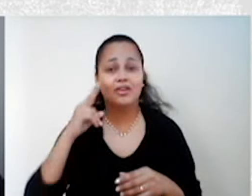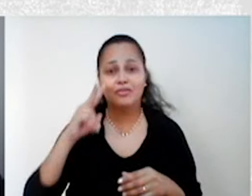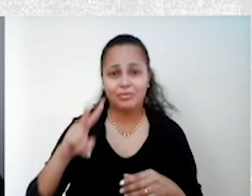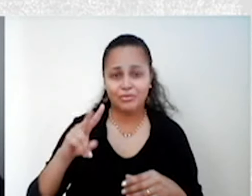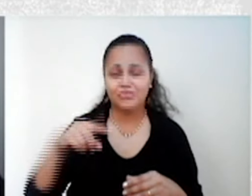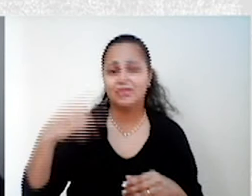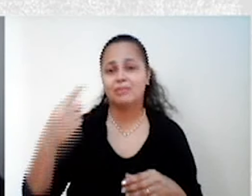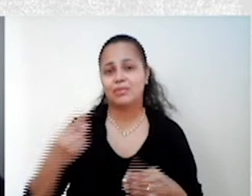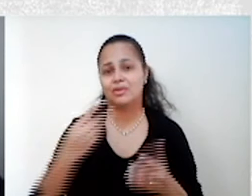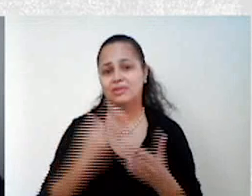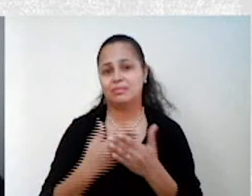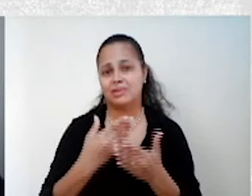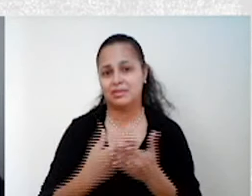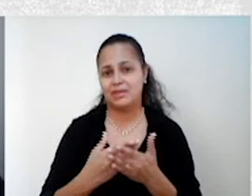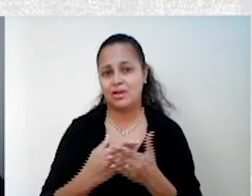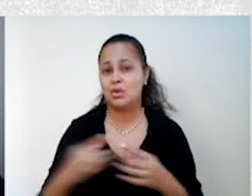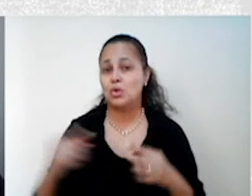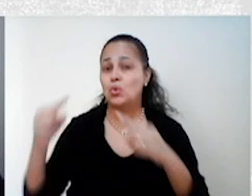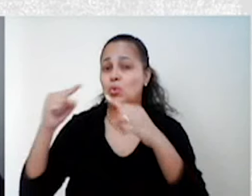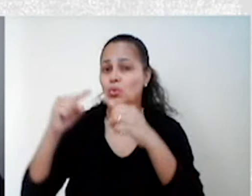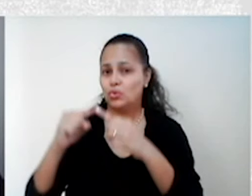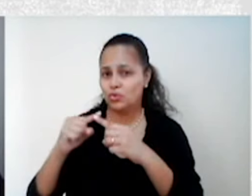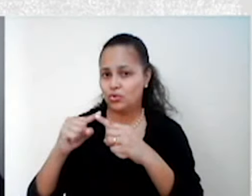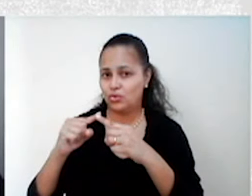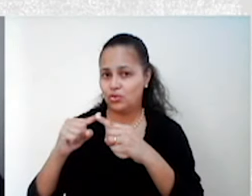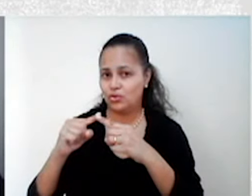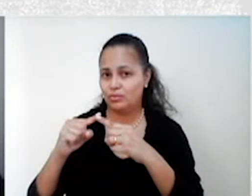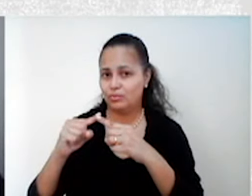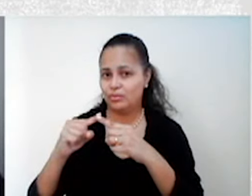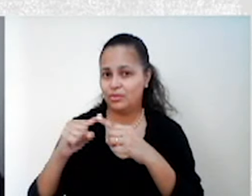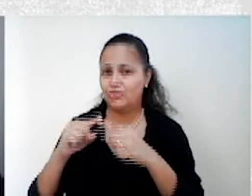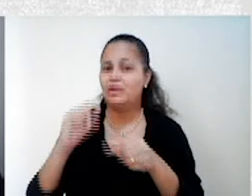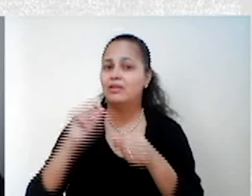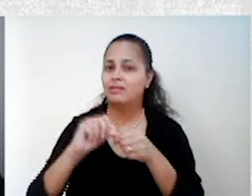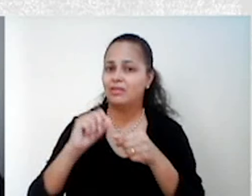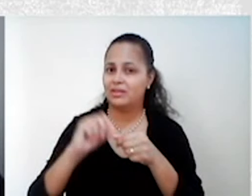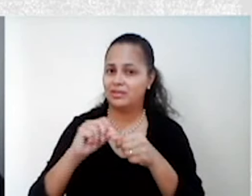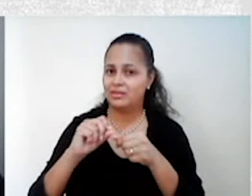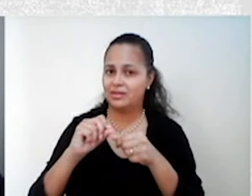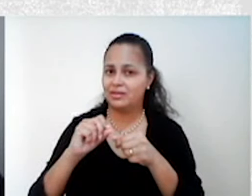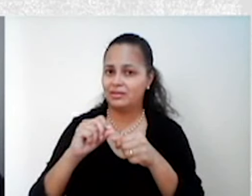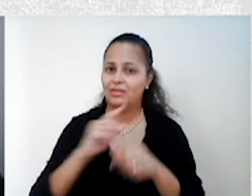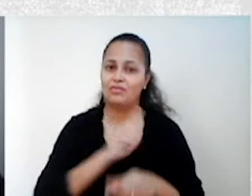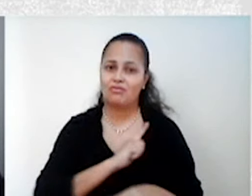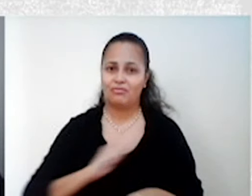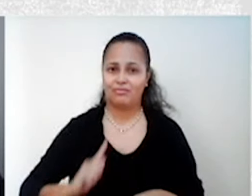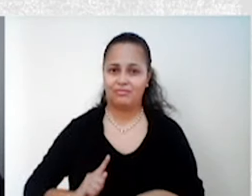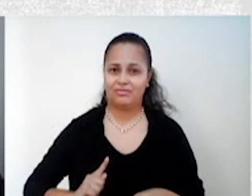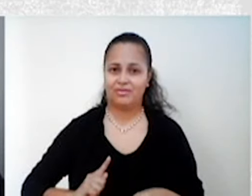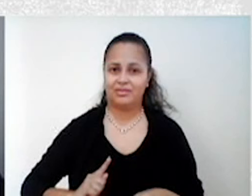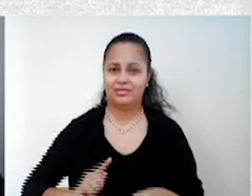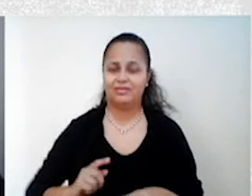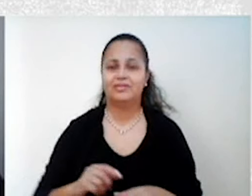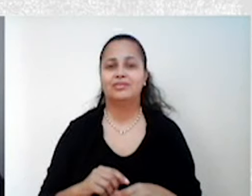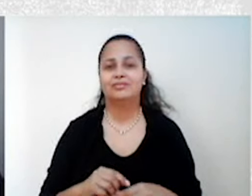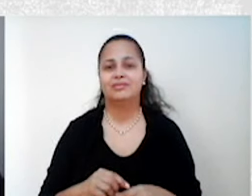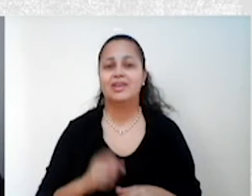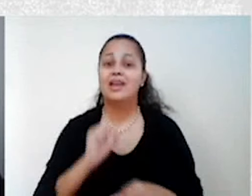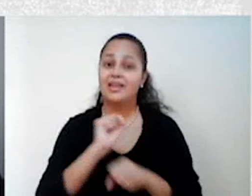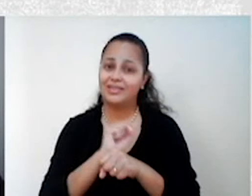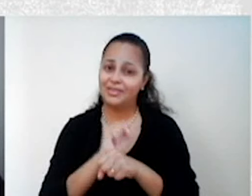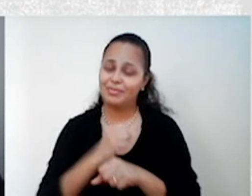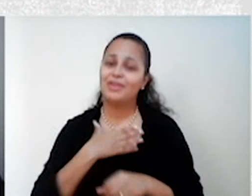também nas próximas aulas que tipo de relação podemos fazer com esse tipo de governo. Tá bom? Pessoal,